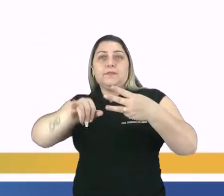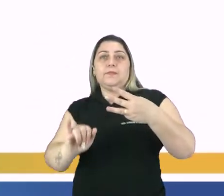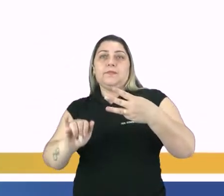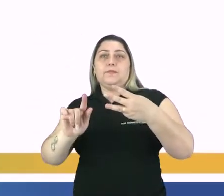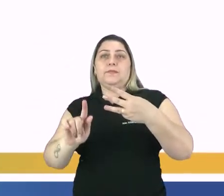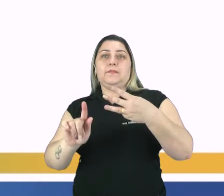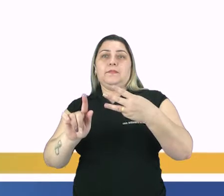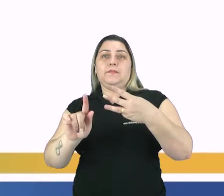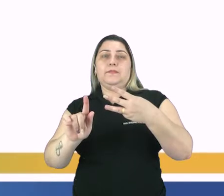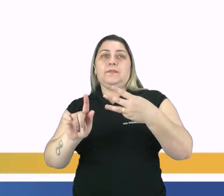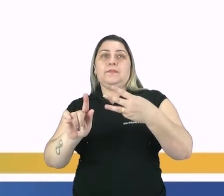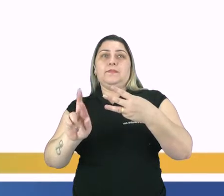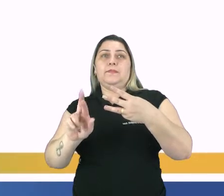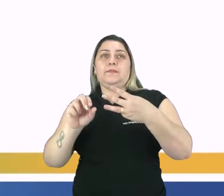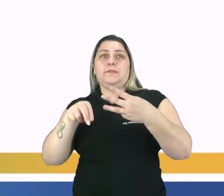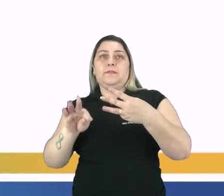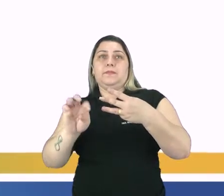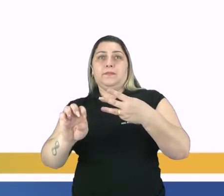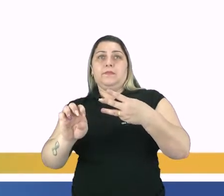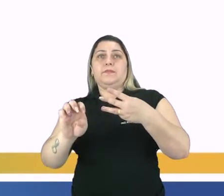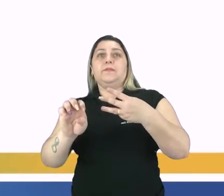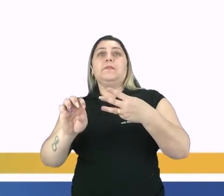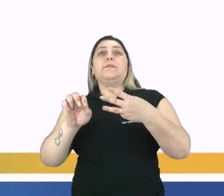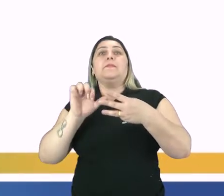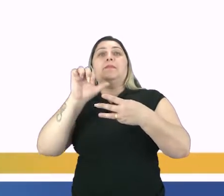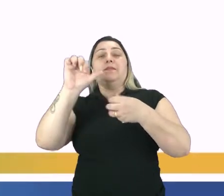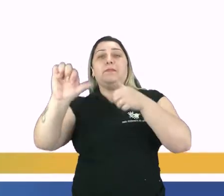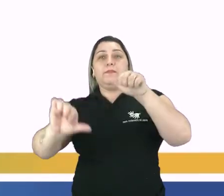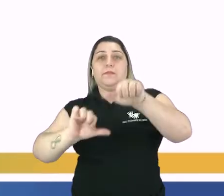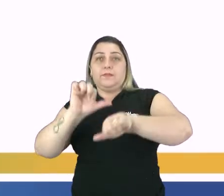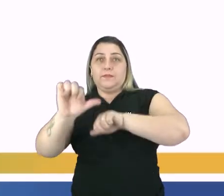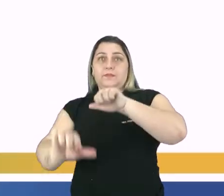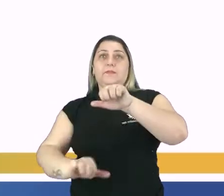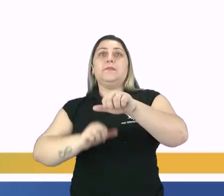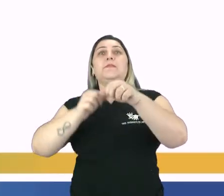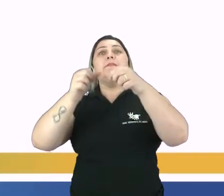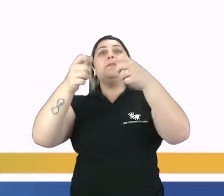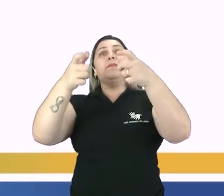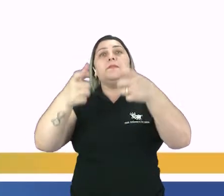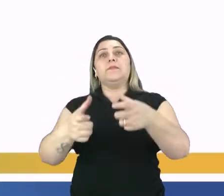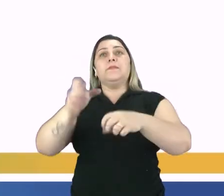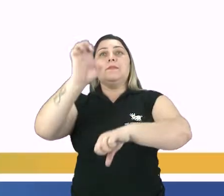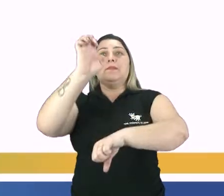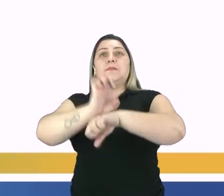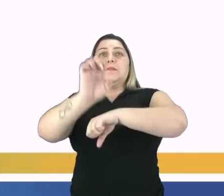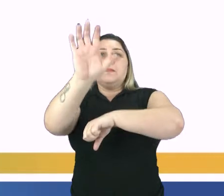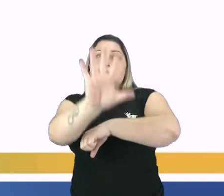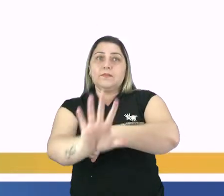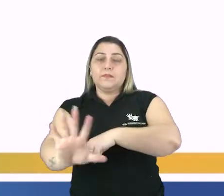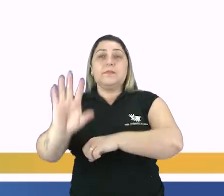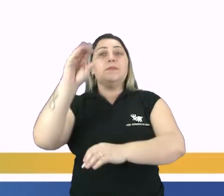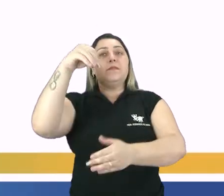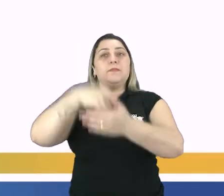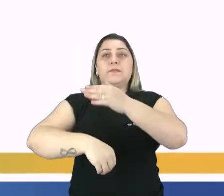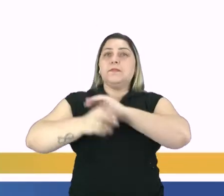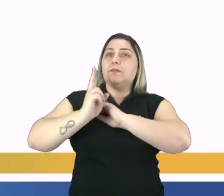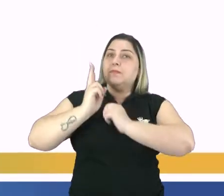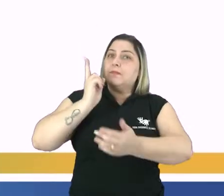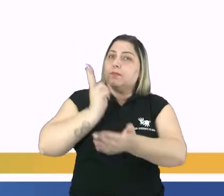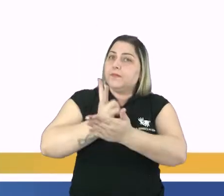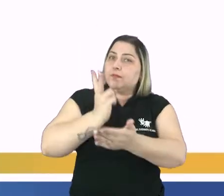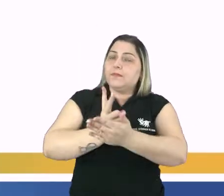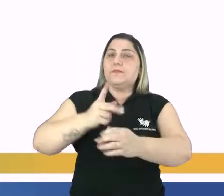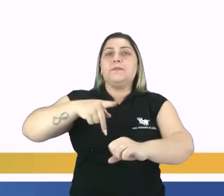Imigrante é aquele que muda de lugar, estado ou região dentro de um mesmo